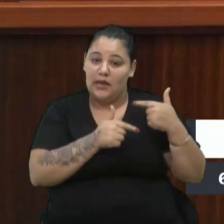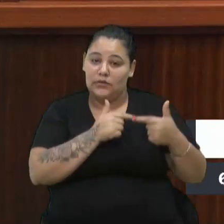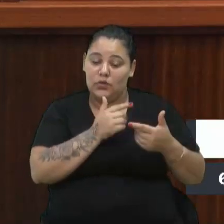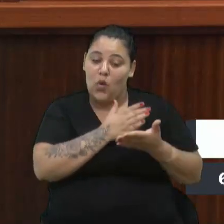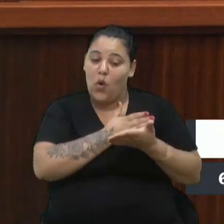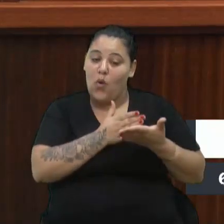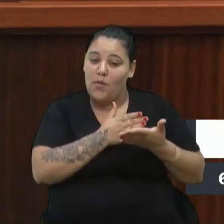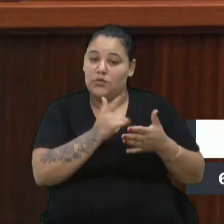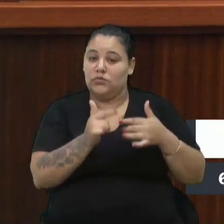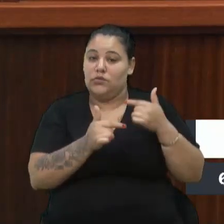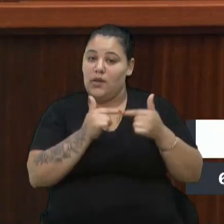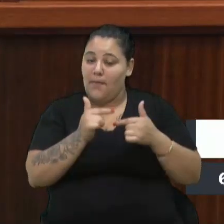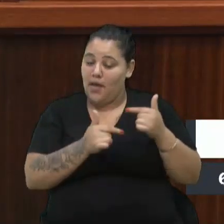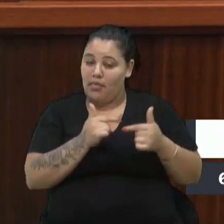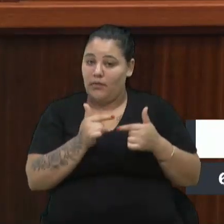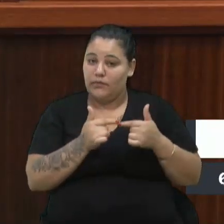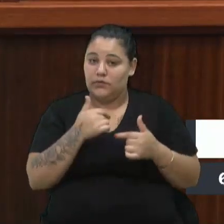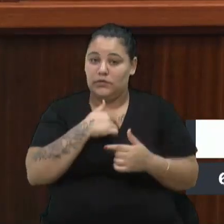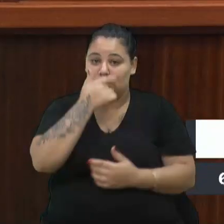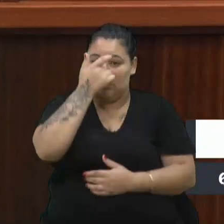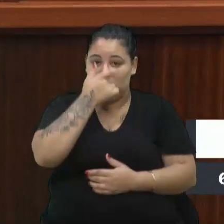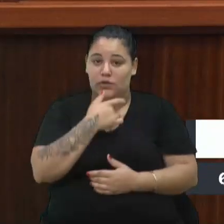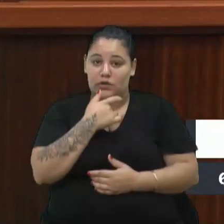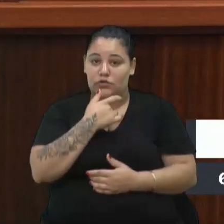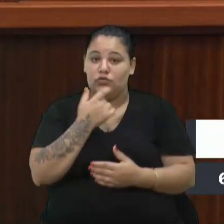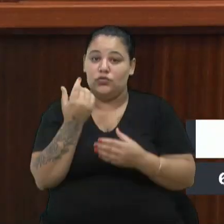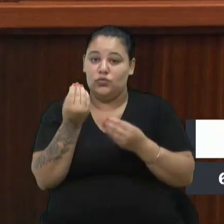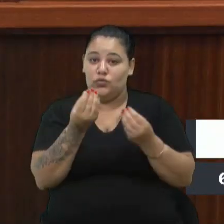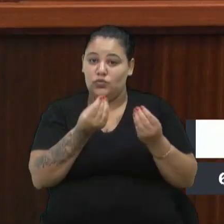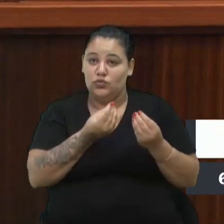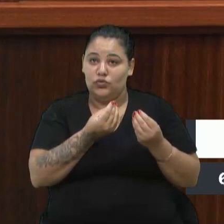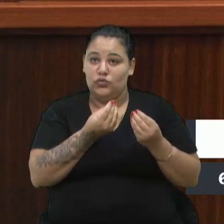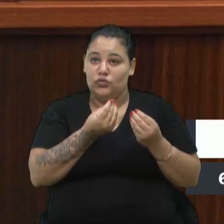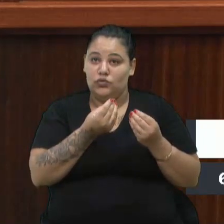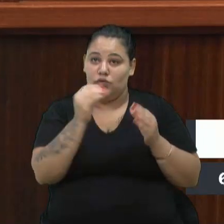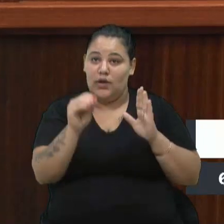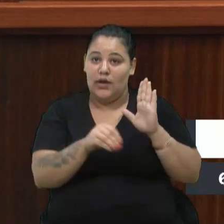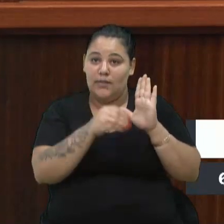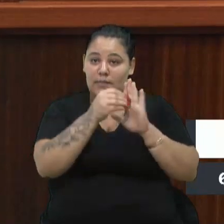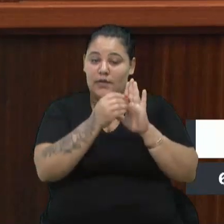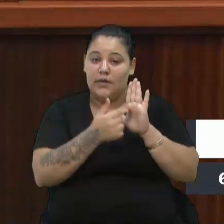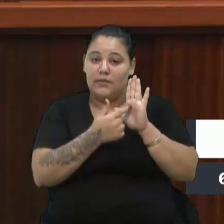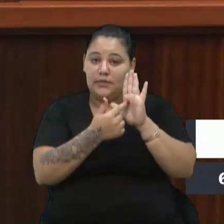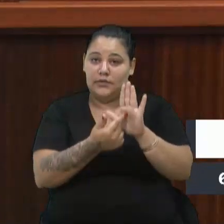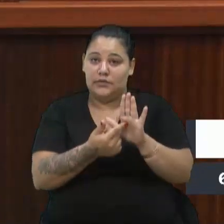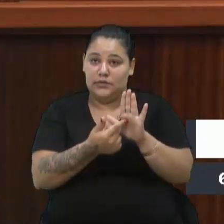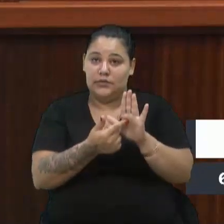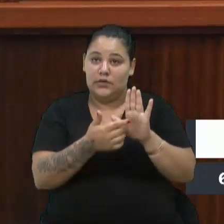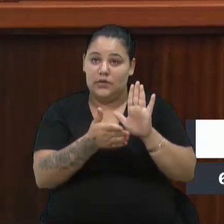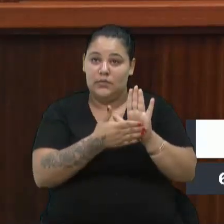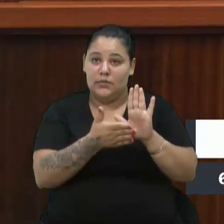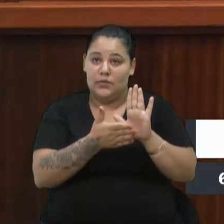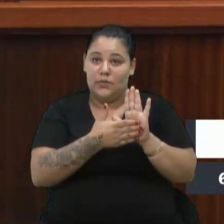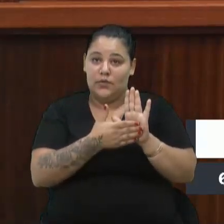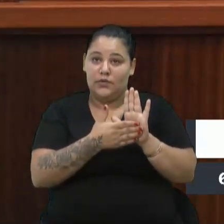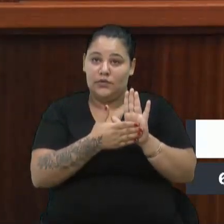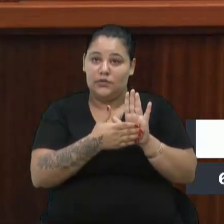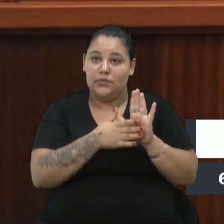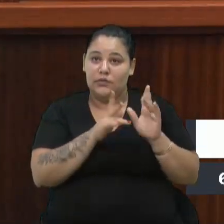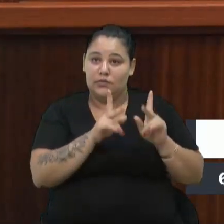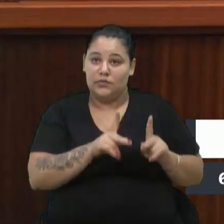serviço. Então, eu acho muito legítimo essas emendas terem sido apresentadas e propostas por estes